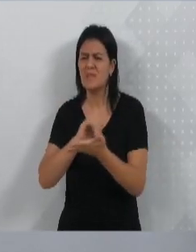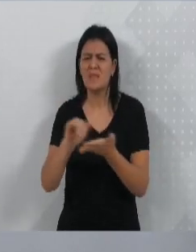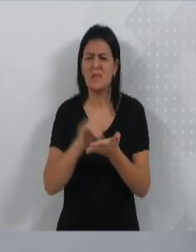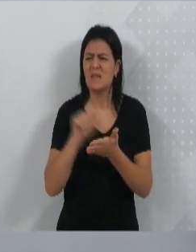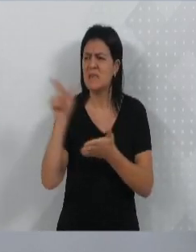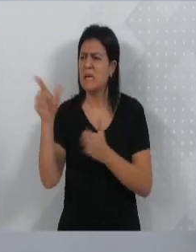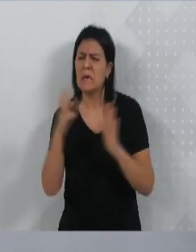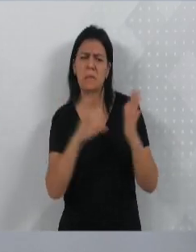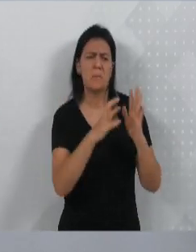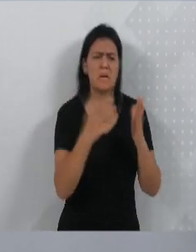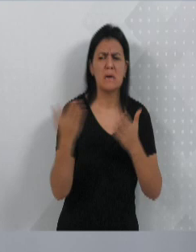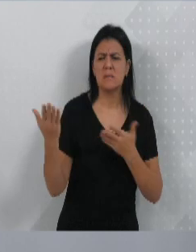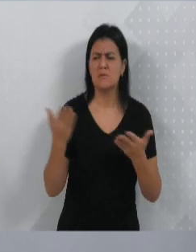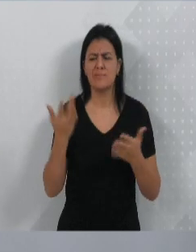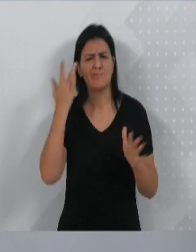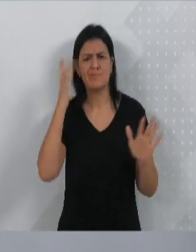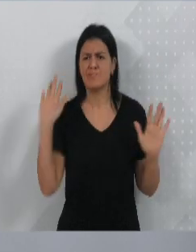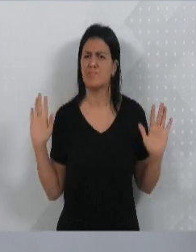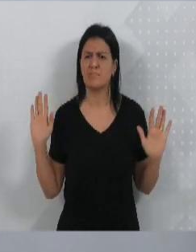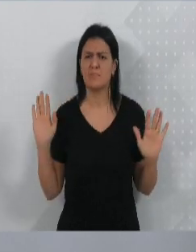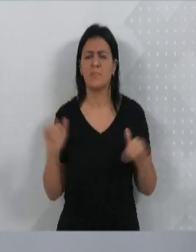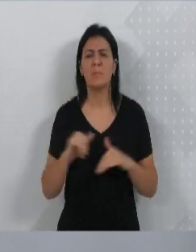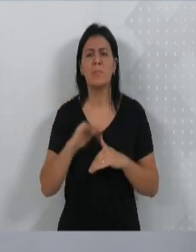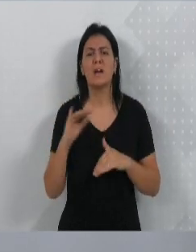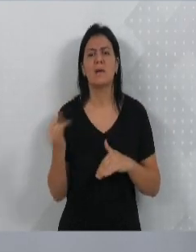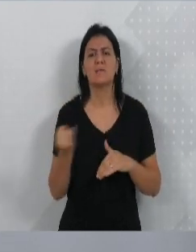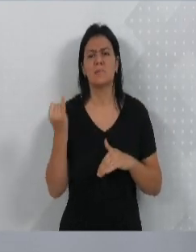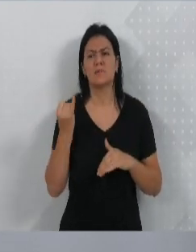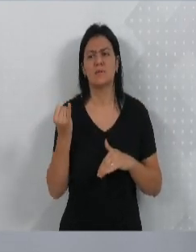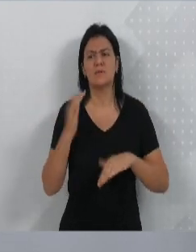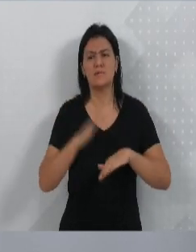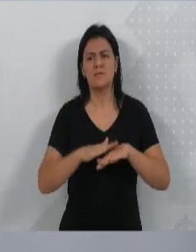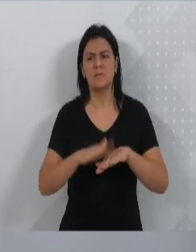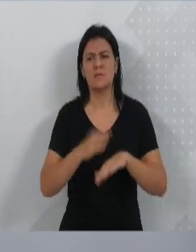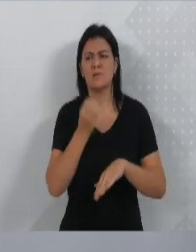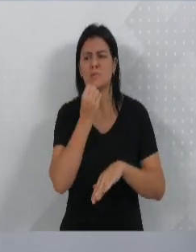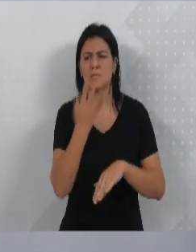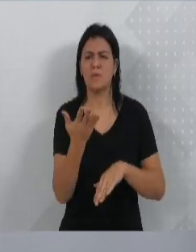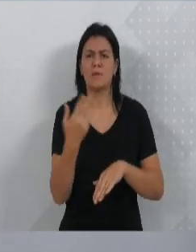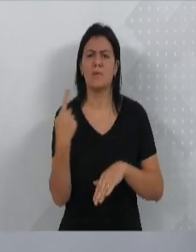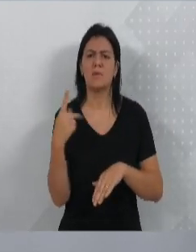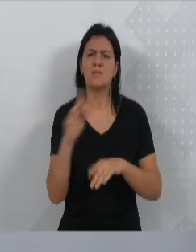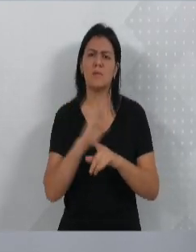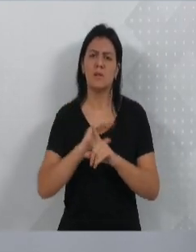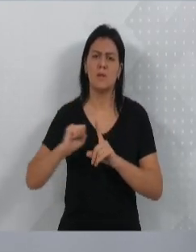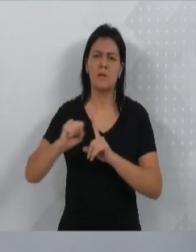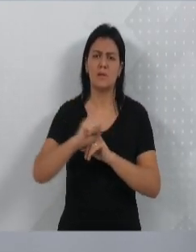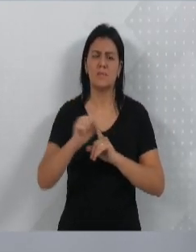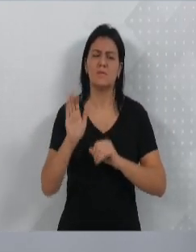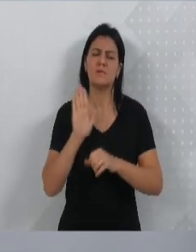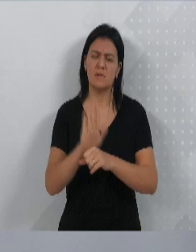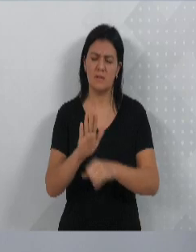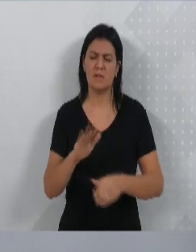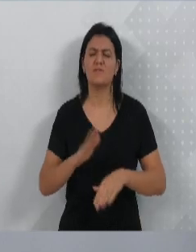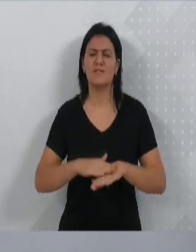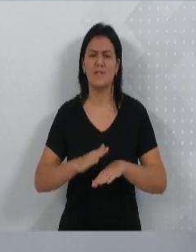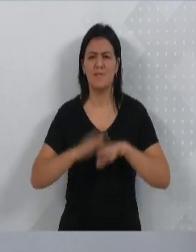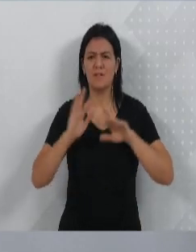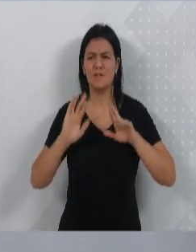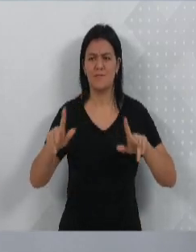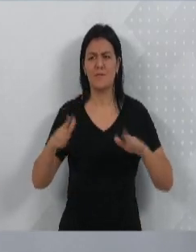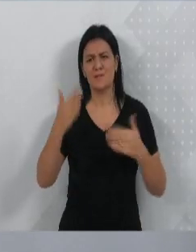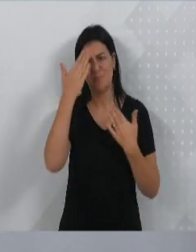do partido X ou do partido Y. O que importa é a gente fazer o bem e fazer a sociedade ser melhor. É isso que faz a diferença de verdade.